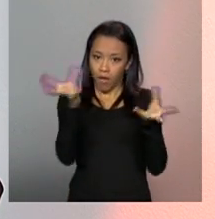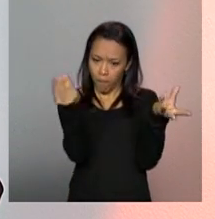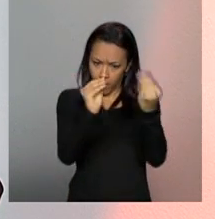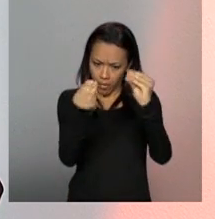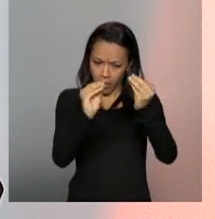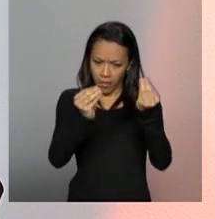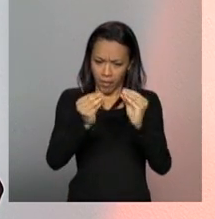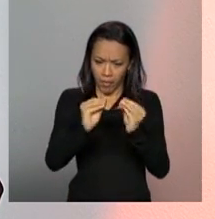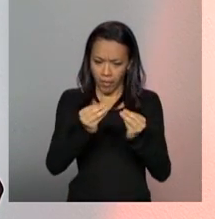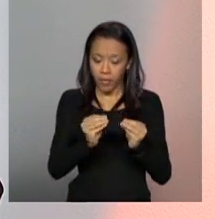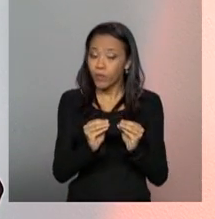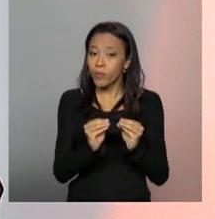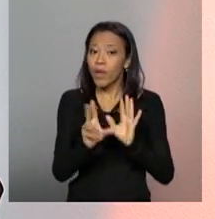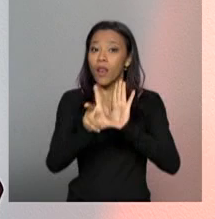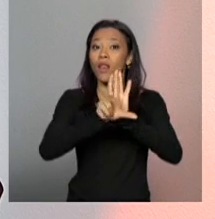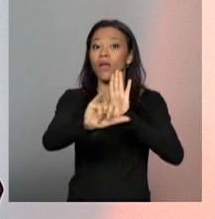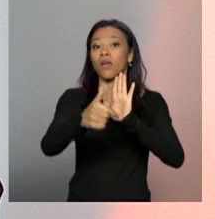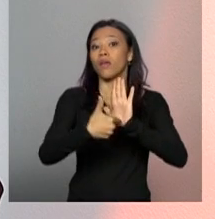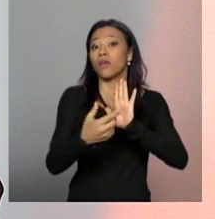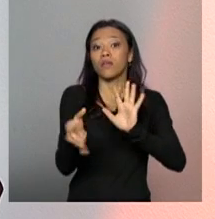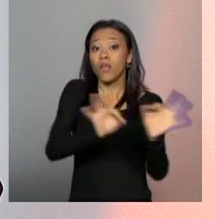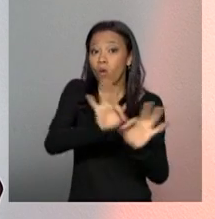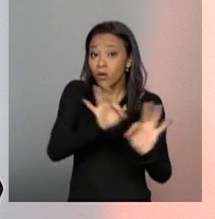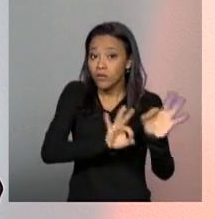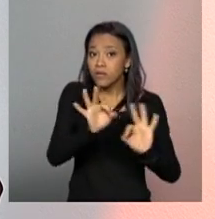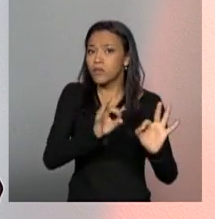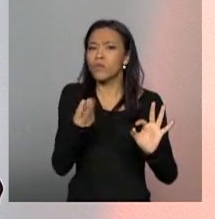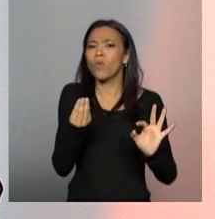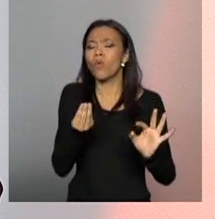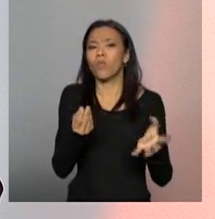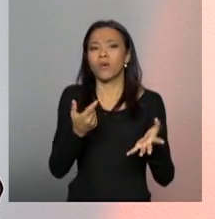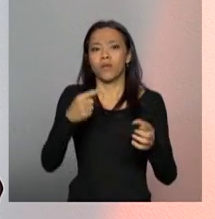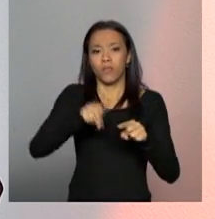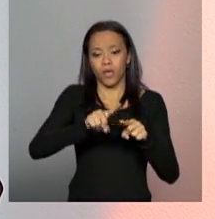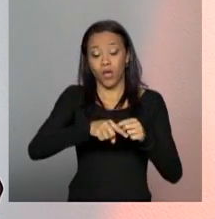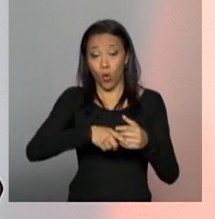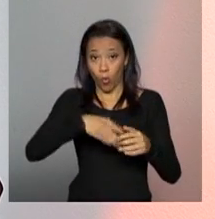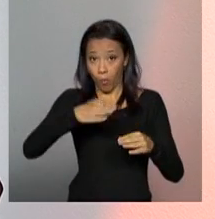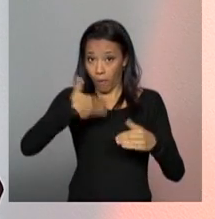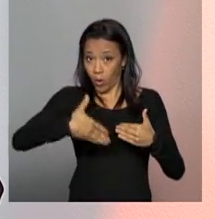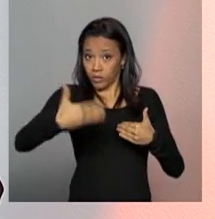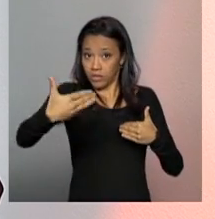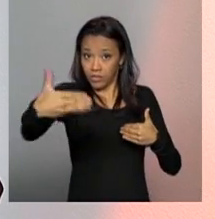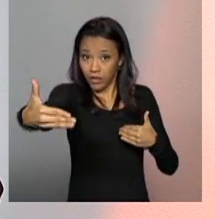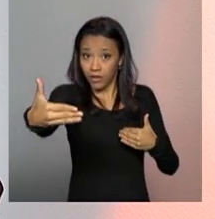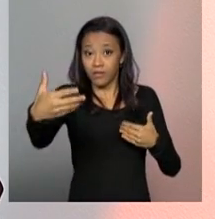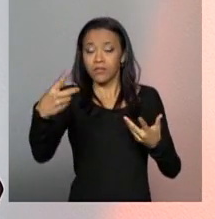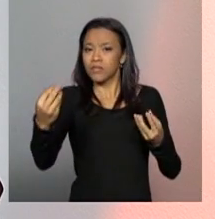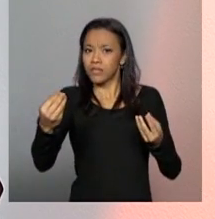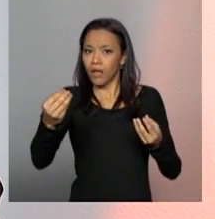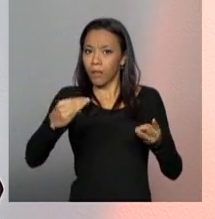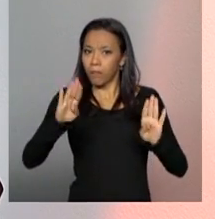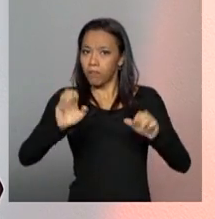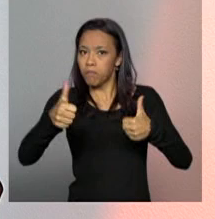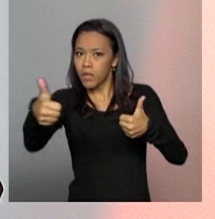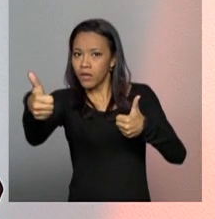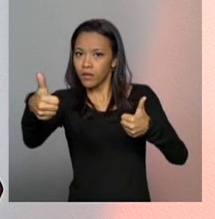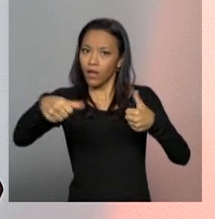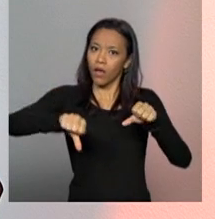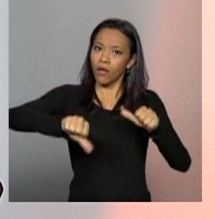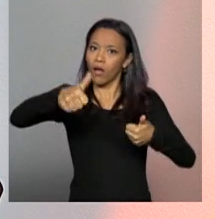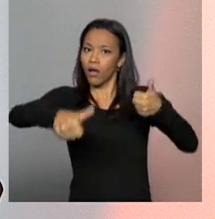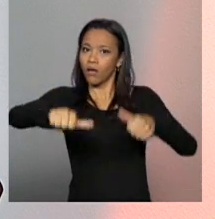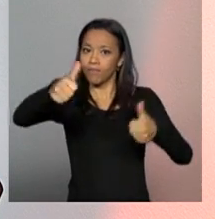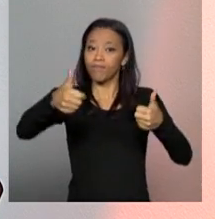inclusive, das legislações postas em momentos que ainda o processo de construção estava em outro nível, como, por exemplo, a lei de